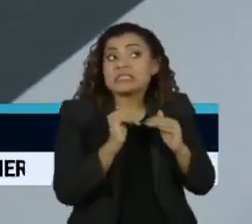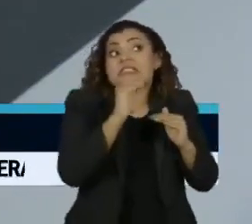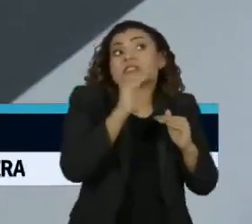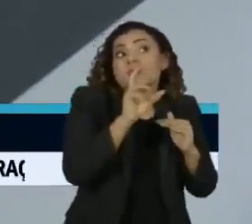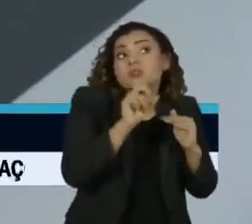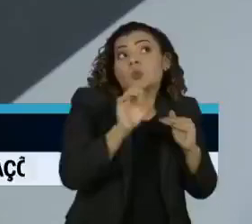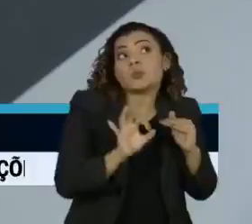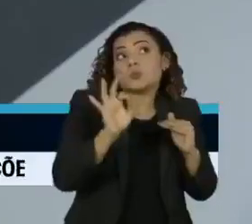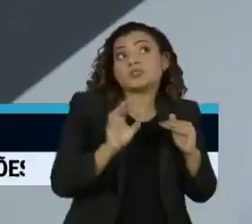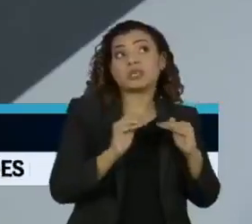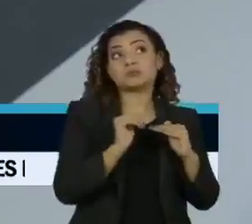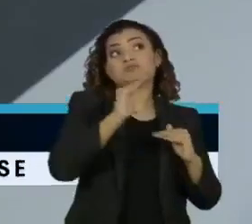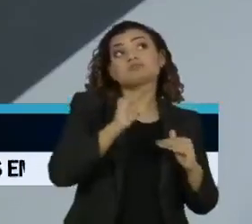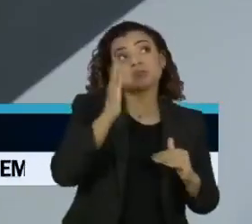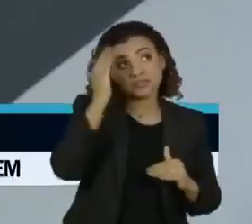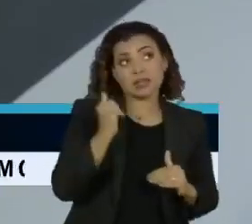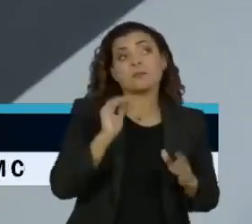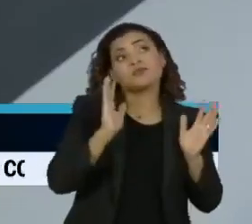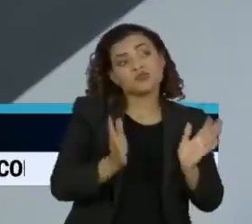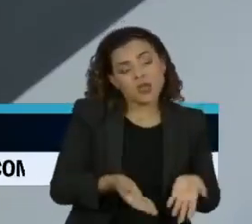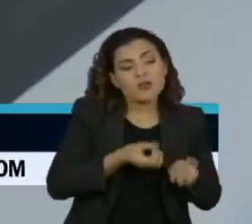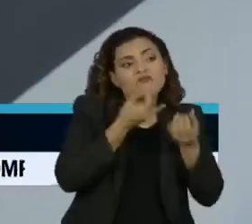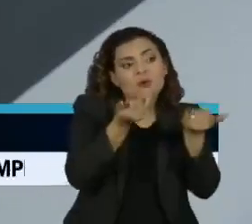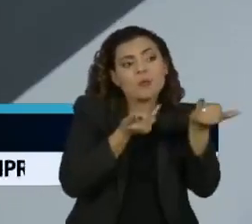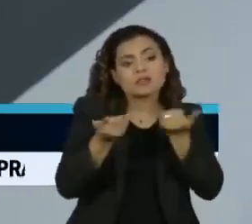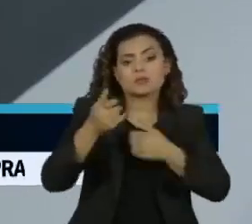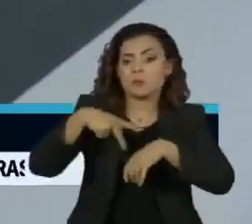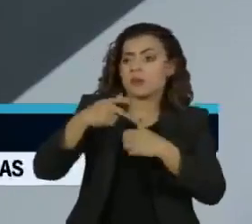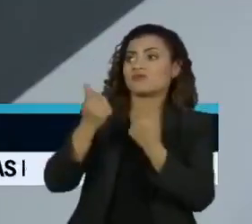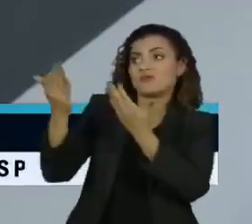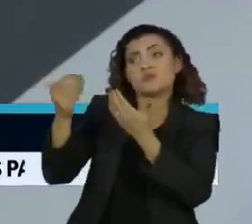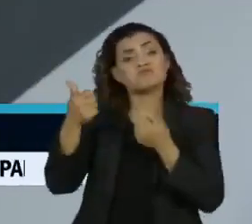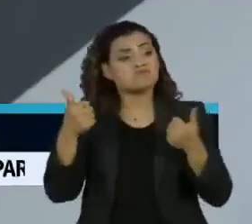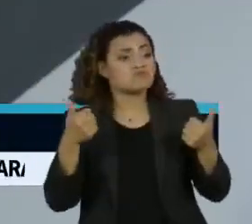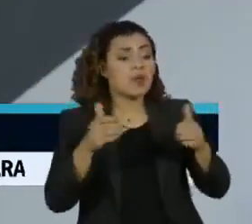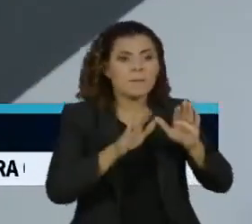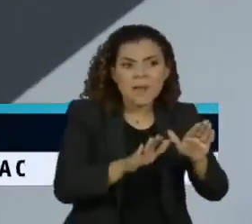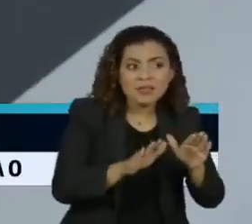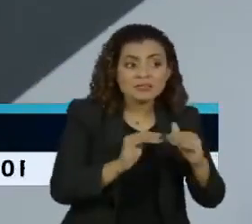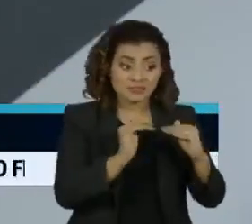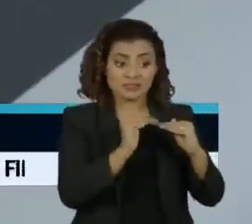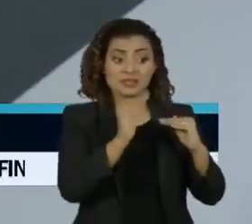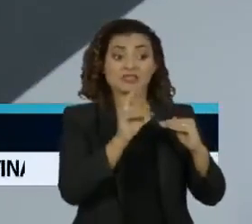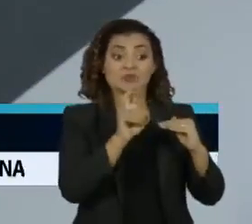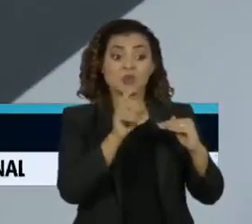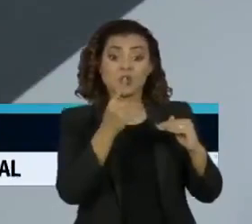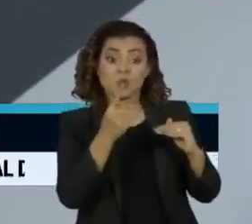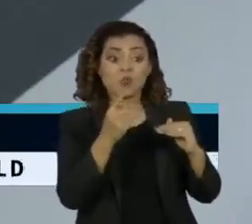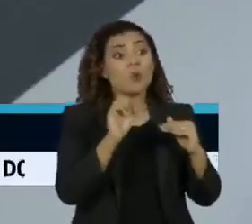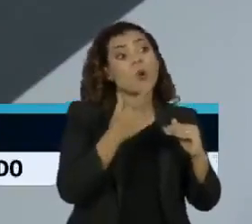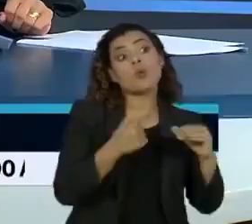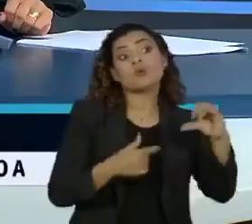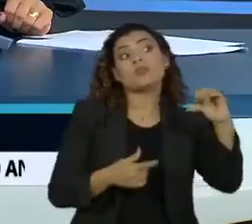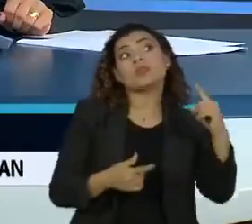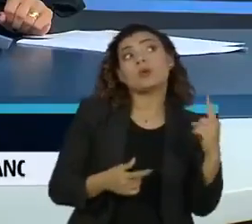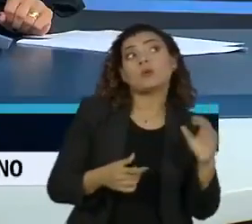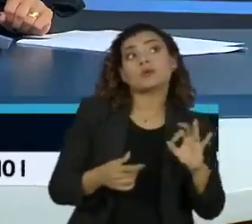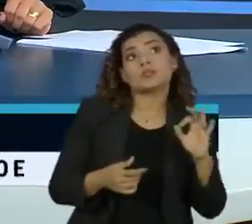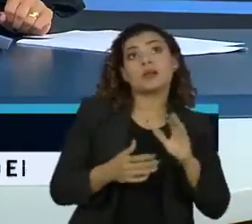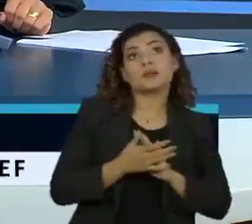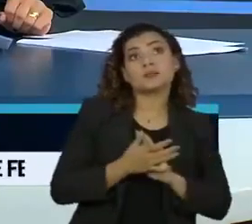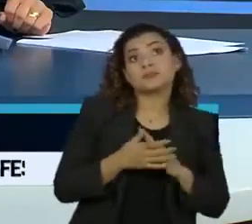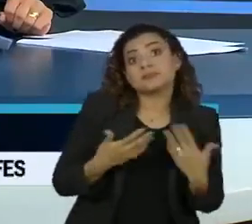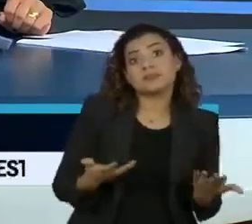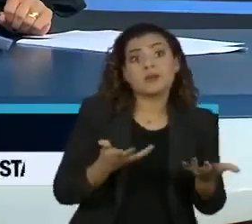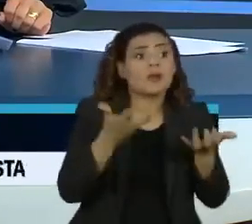50% já era esperado pelos dados de outros países, mas eu queria saber se é 51% ou se é 91%.